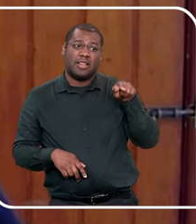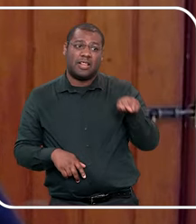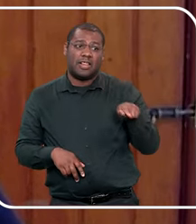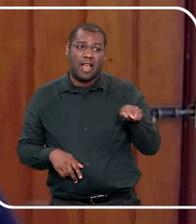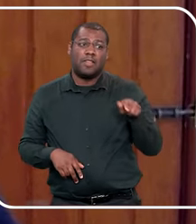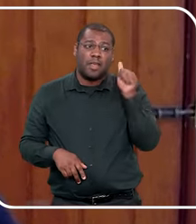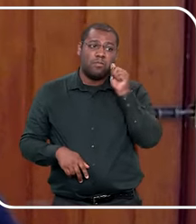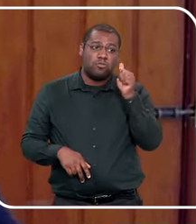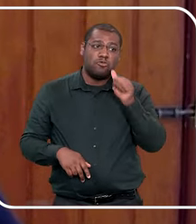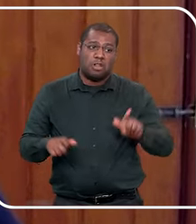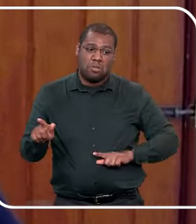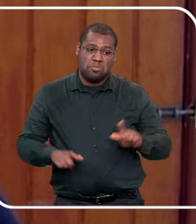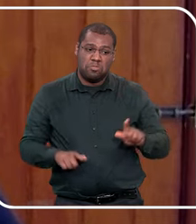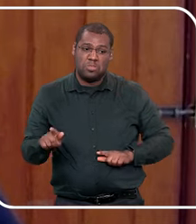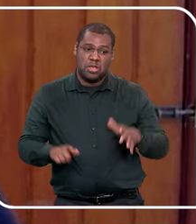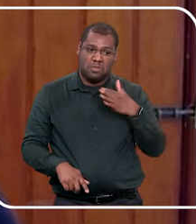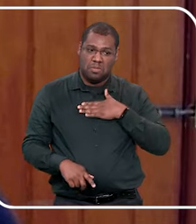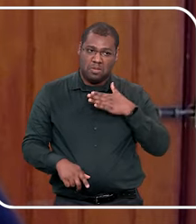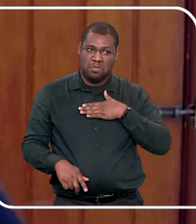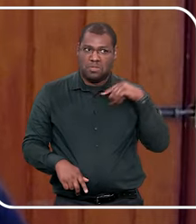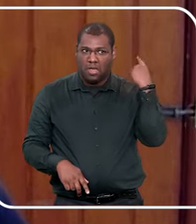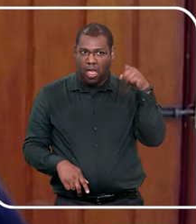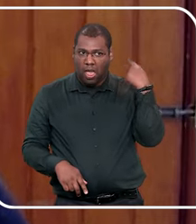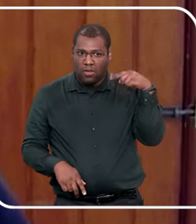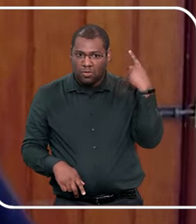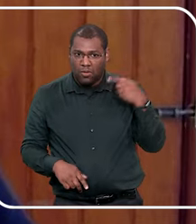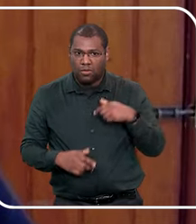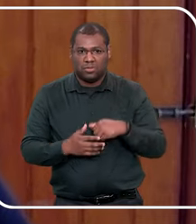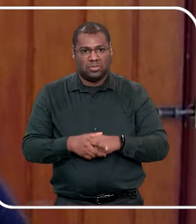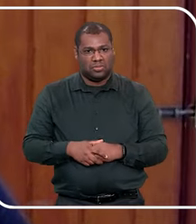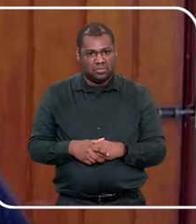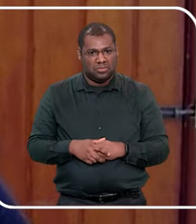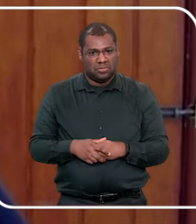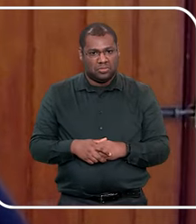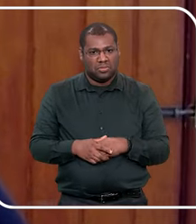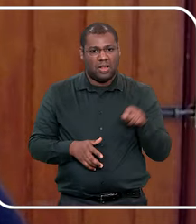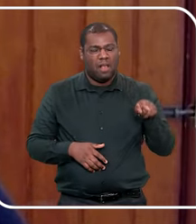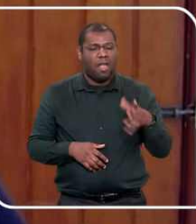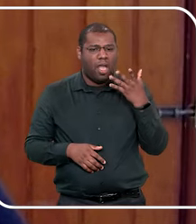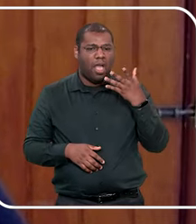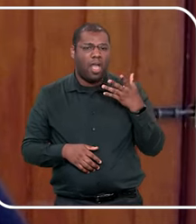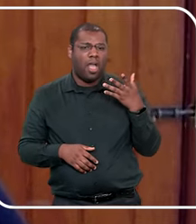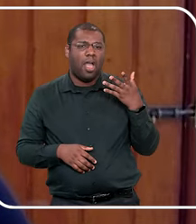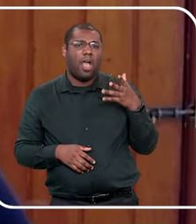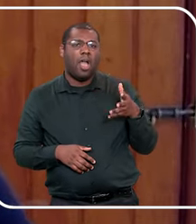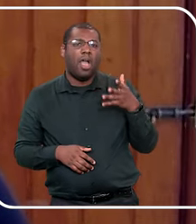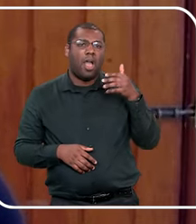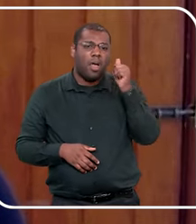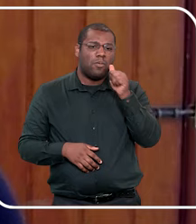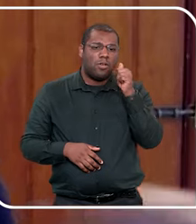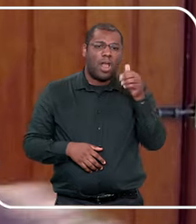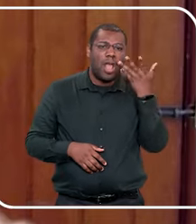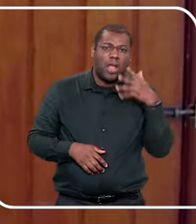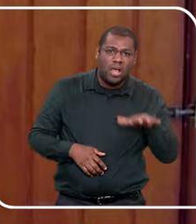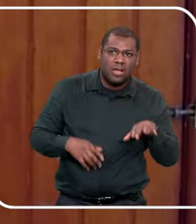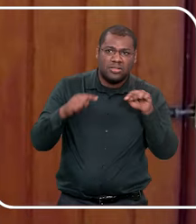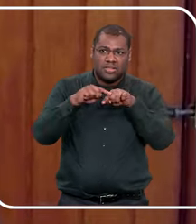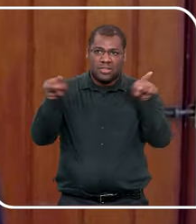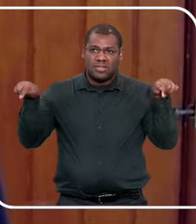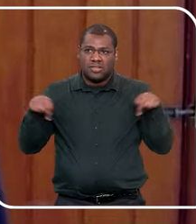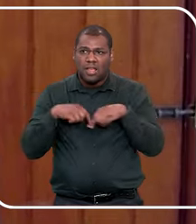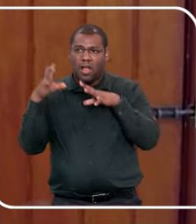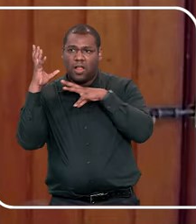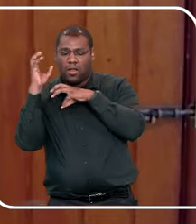o primo me contou que ela só fica quieta, que ela fica recolhida mesmo, reclusa, no quartinho, quietinha, como se estivesse num cantinho assim,